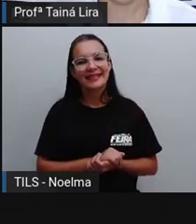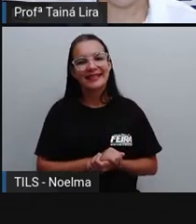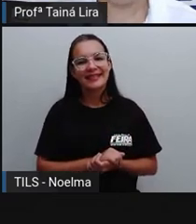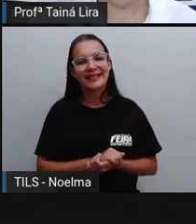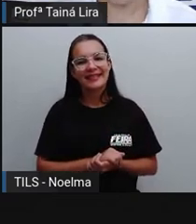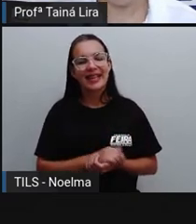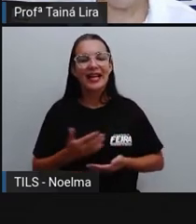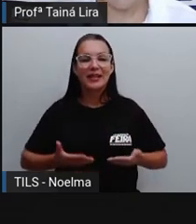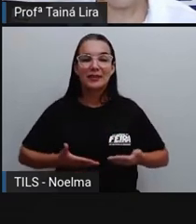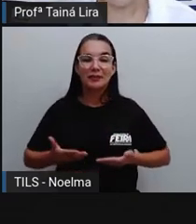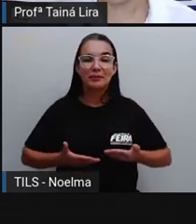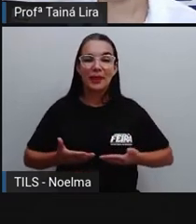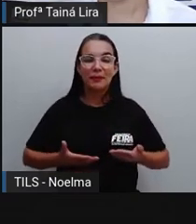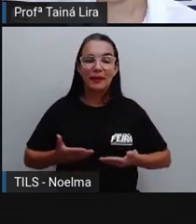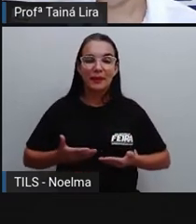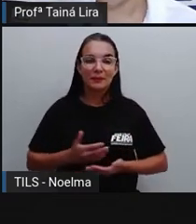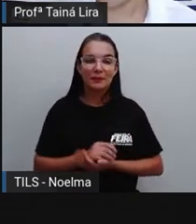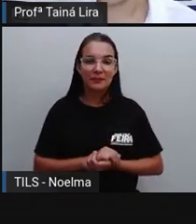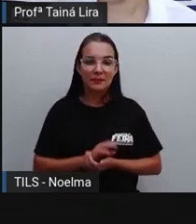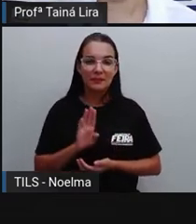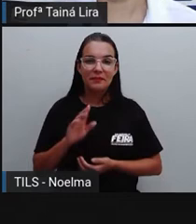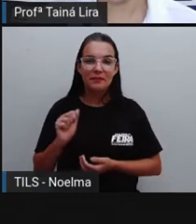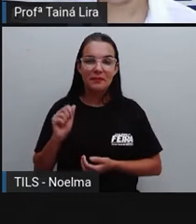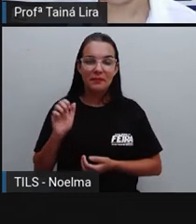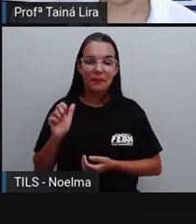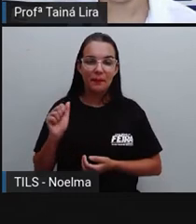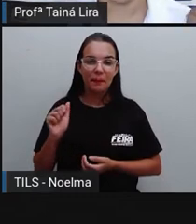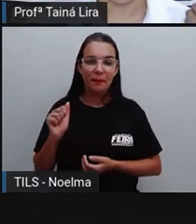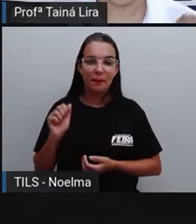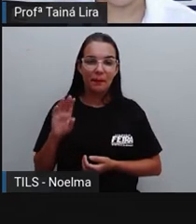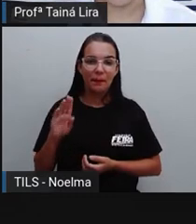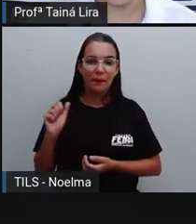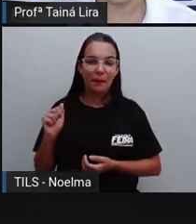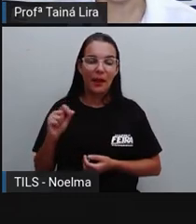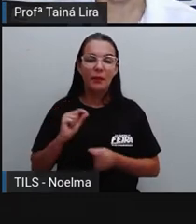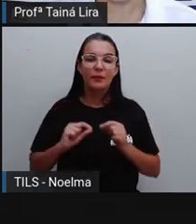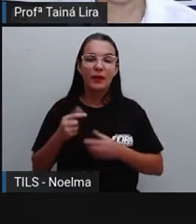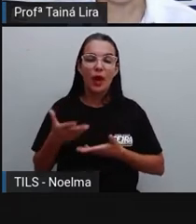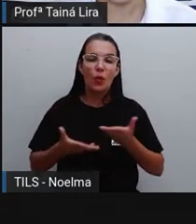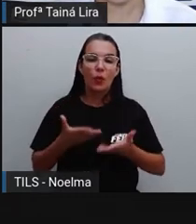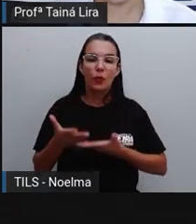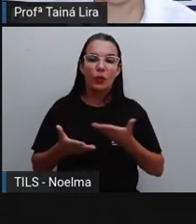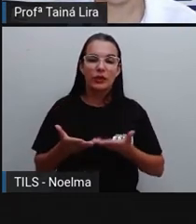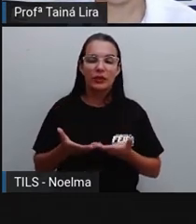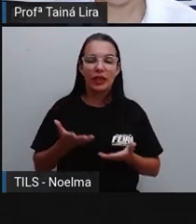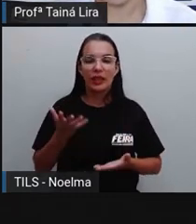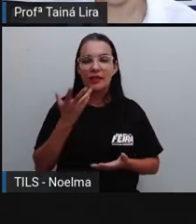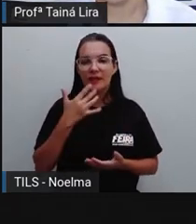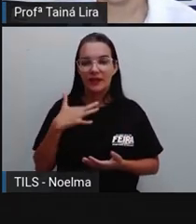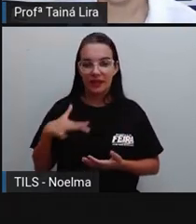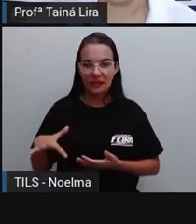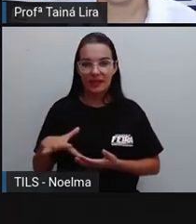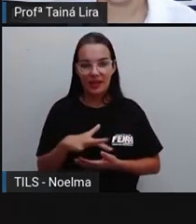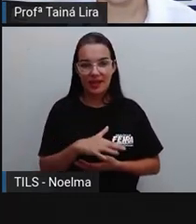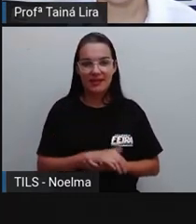É a babá, né? A babá, que é a pessoa que cuida aí de crianças, tá?